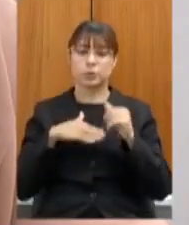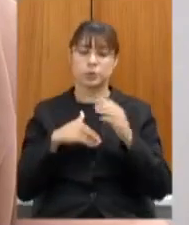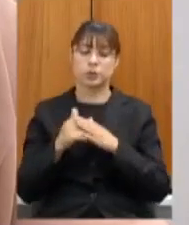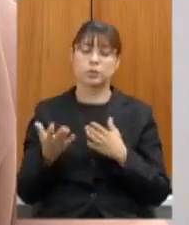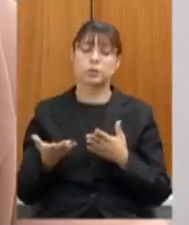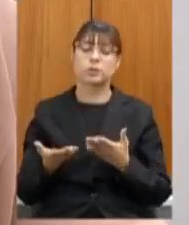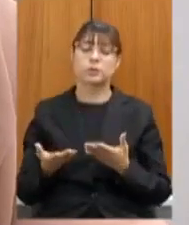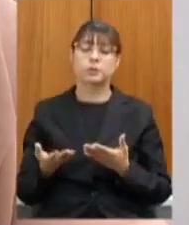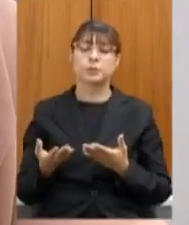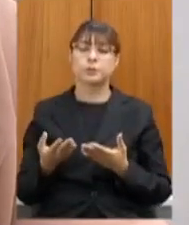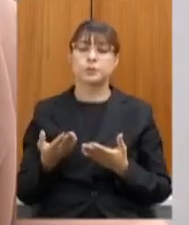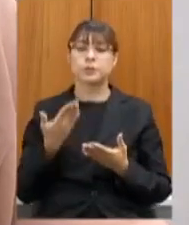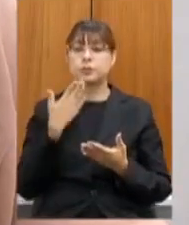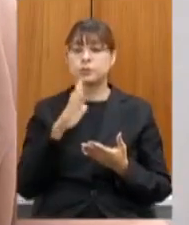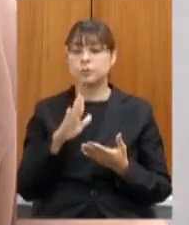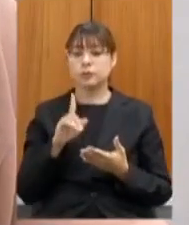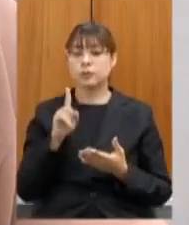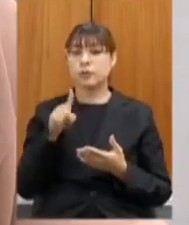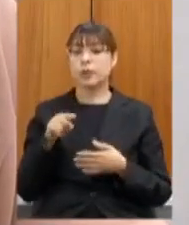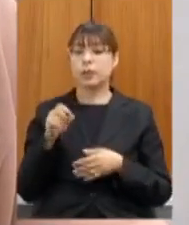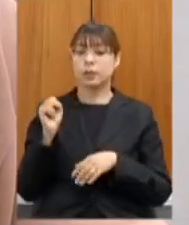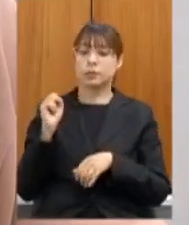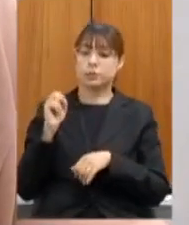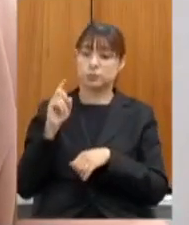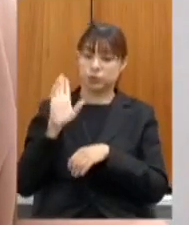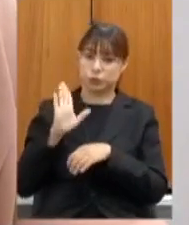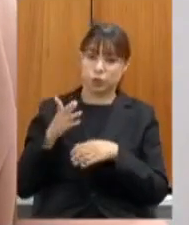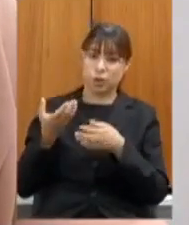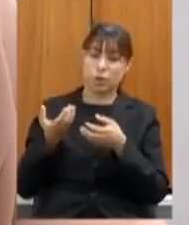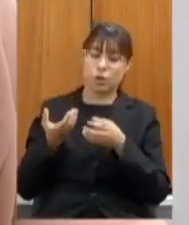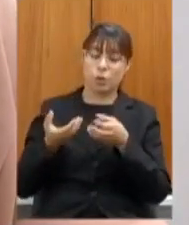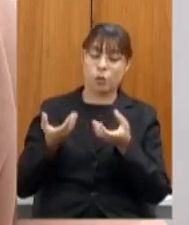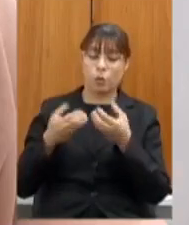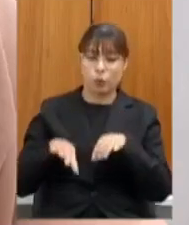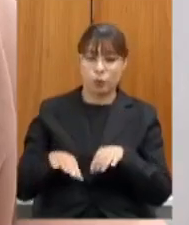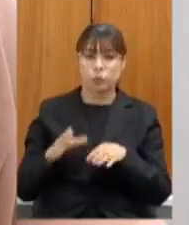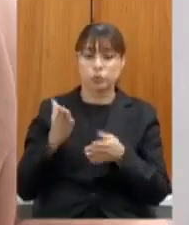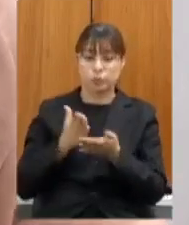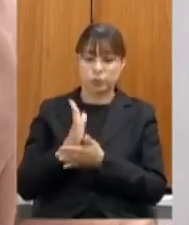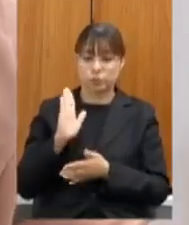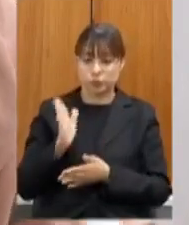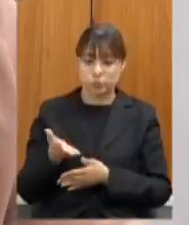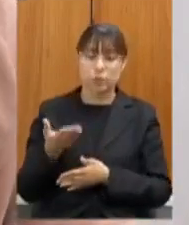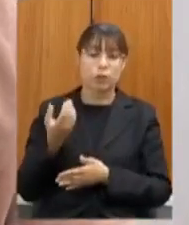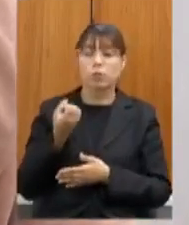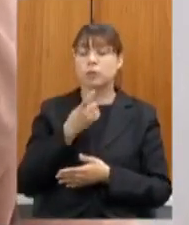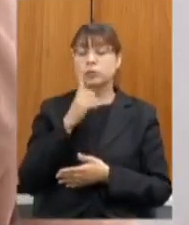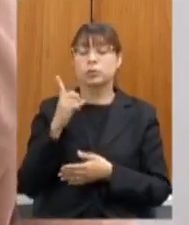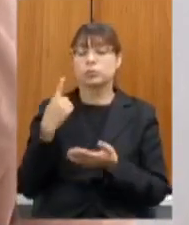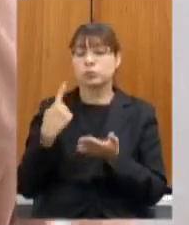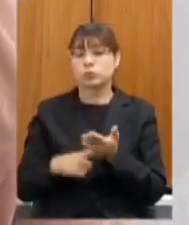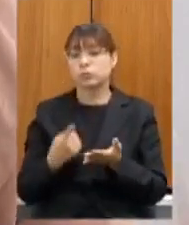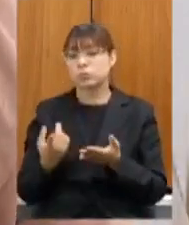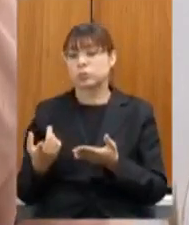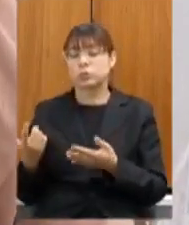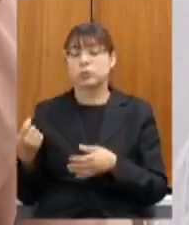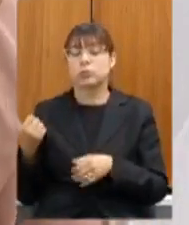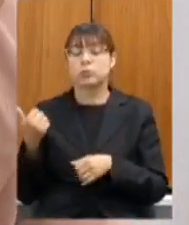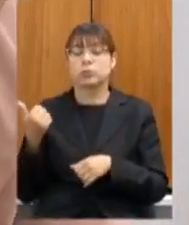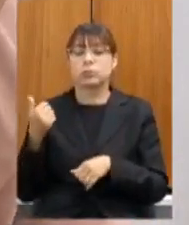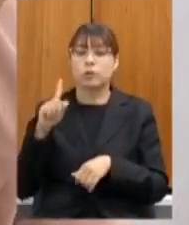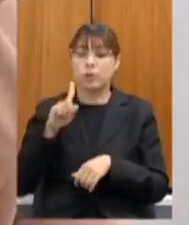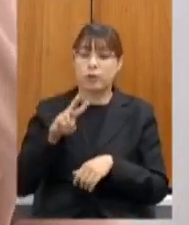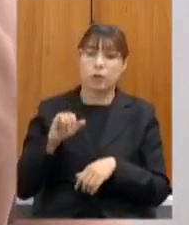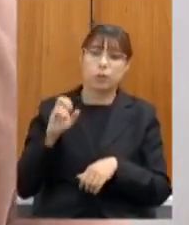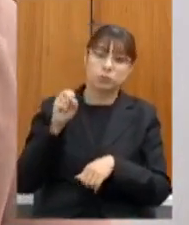nomeação dos profissionais da educação aprovados em concursos com prazo de validade em andamento e a realização de novos concursos nós temos